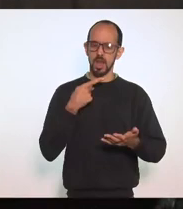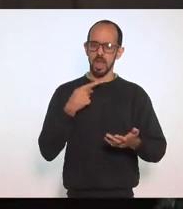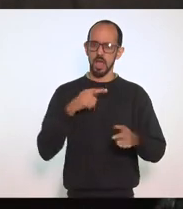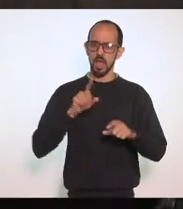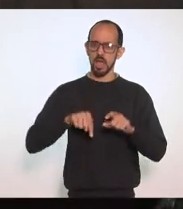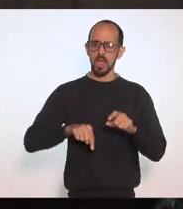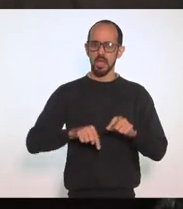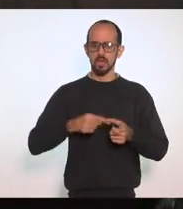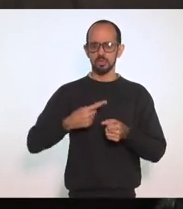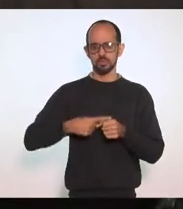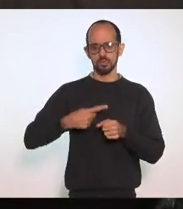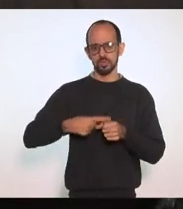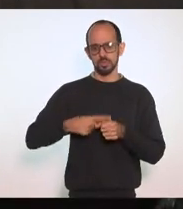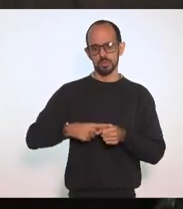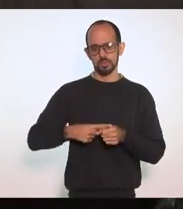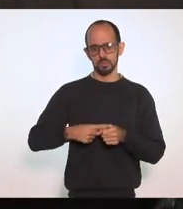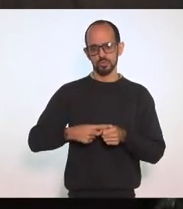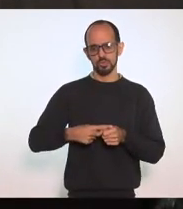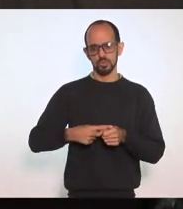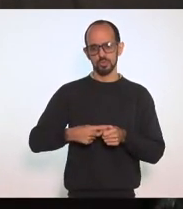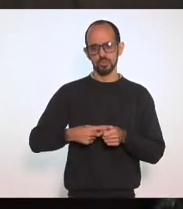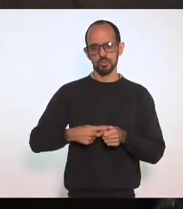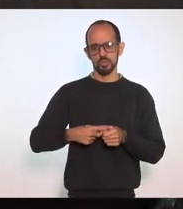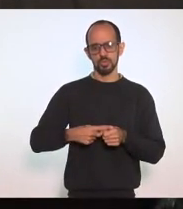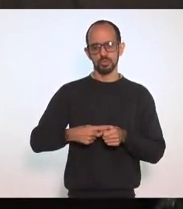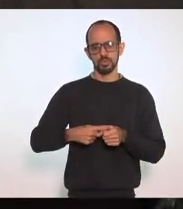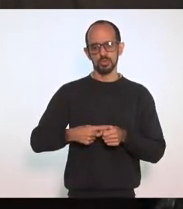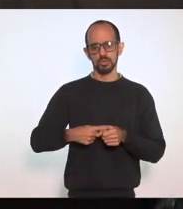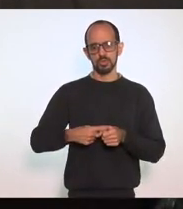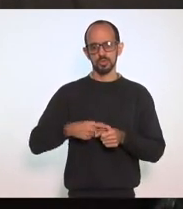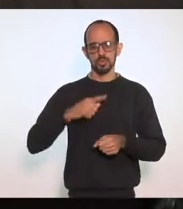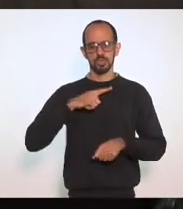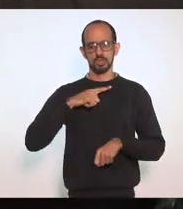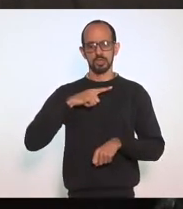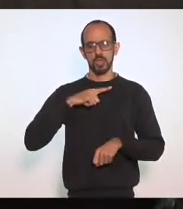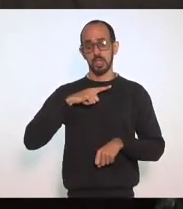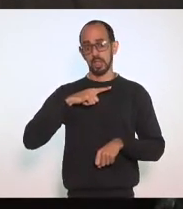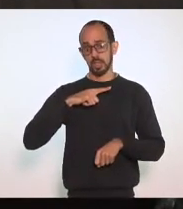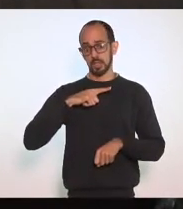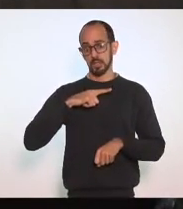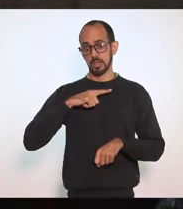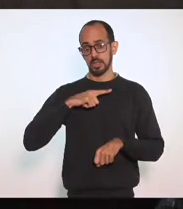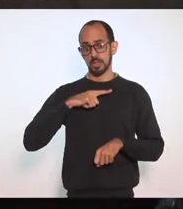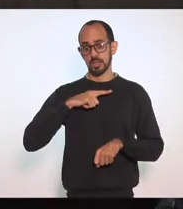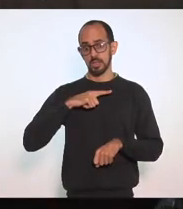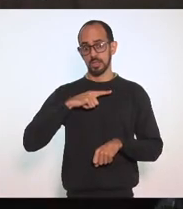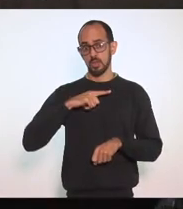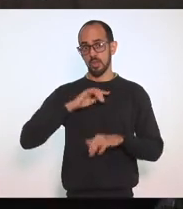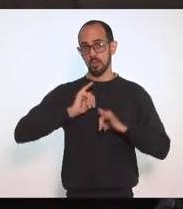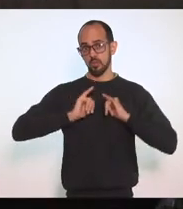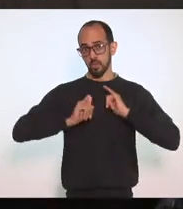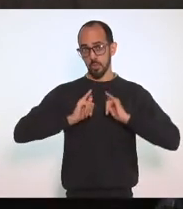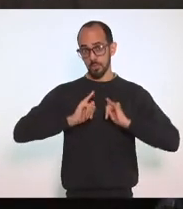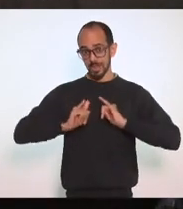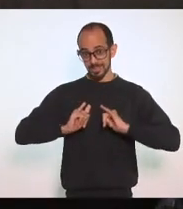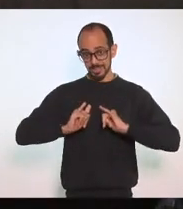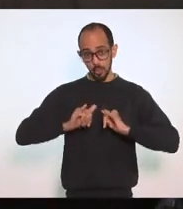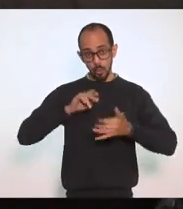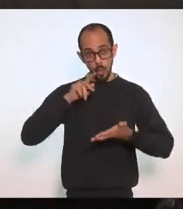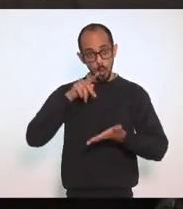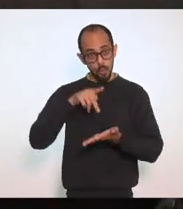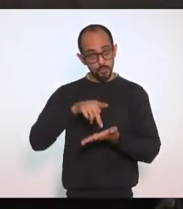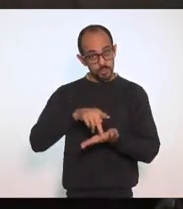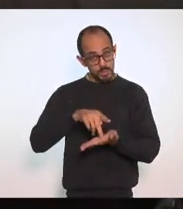Os municípios Os municípios Que estiverem Segundo dados Oficiais Da Autoridade Sanitária